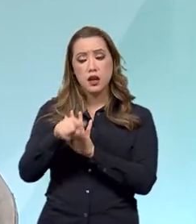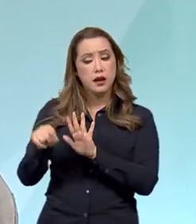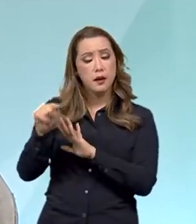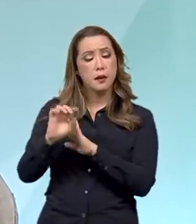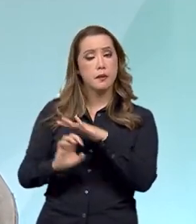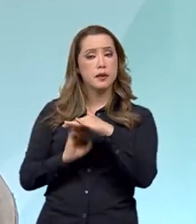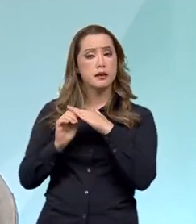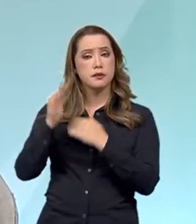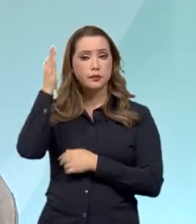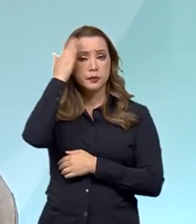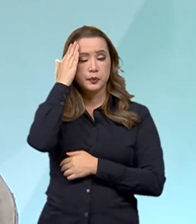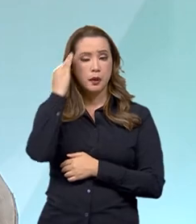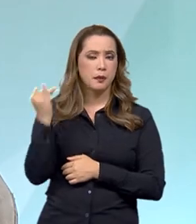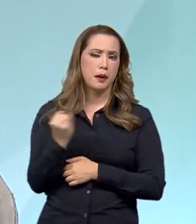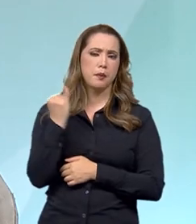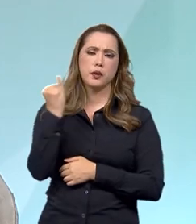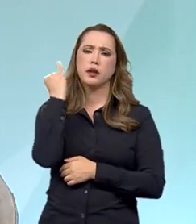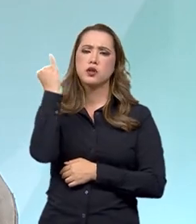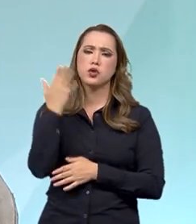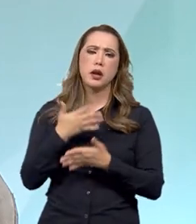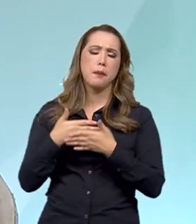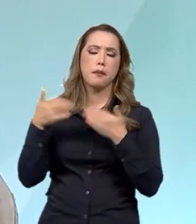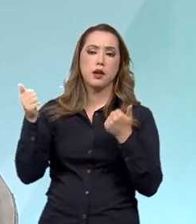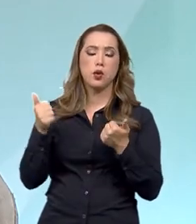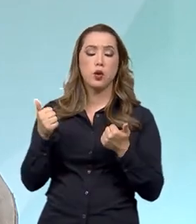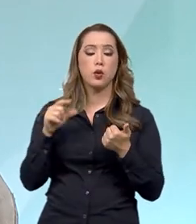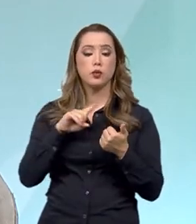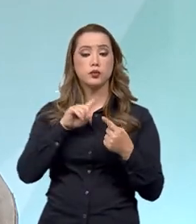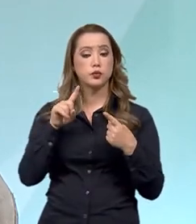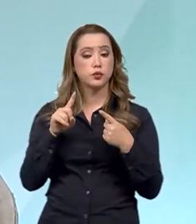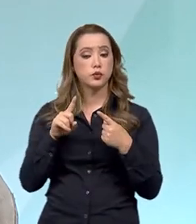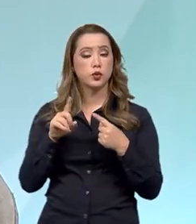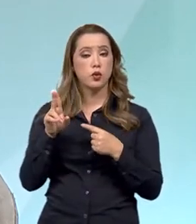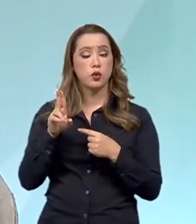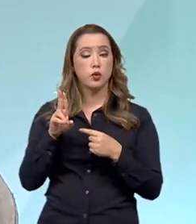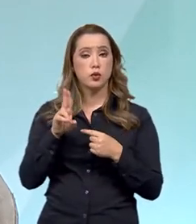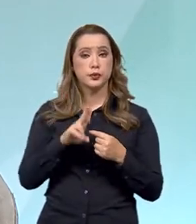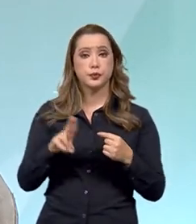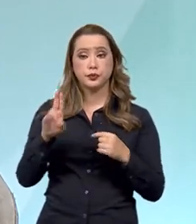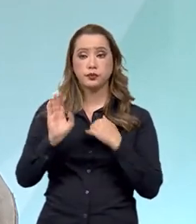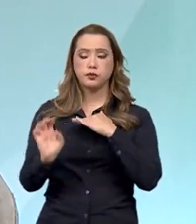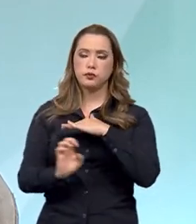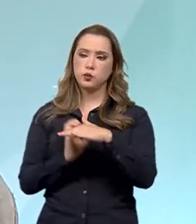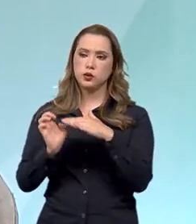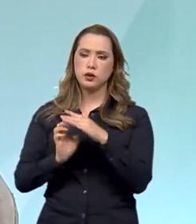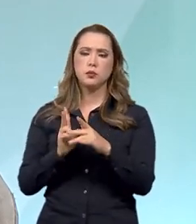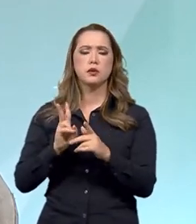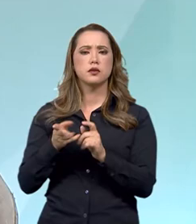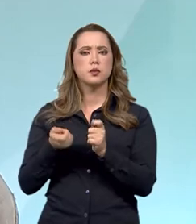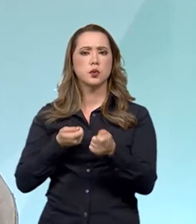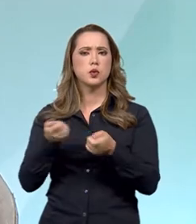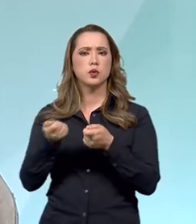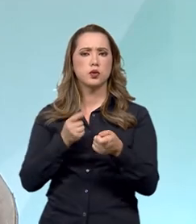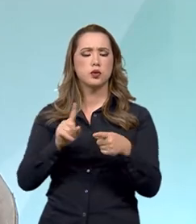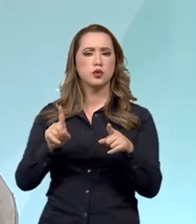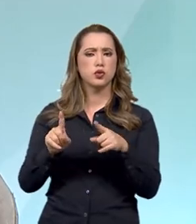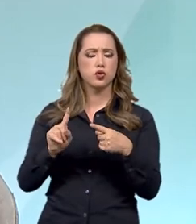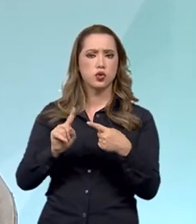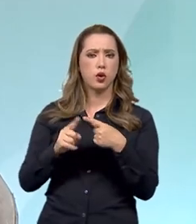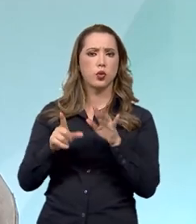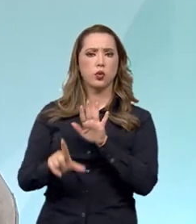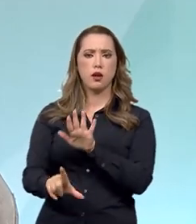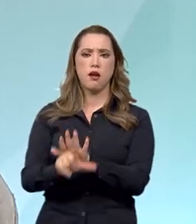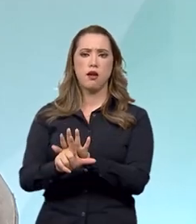a pena ela conduzir o seu negócio de uma forma mais ajustada à sua legislação,